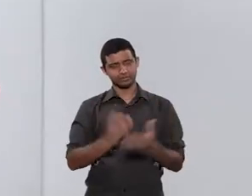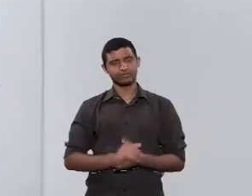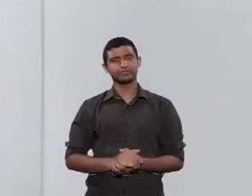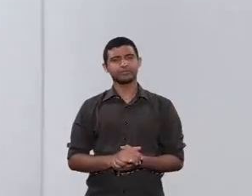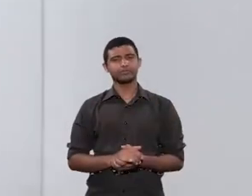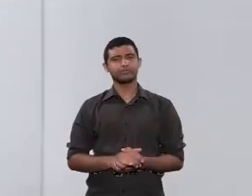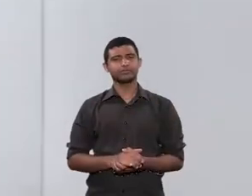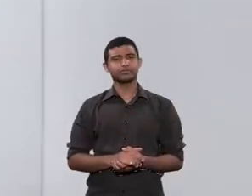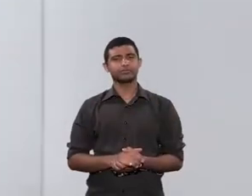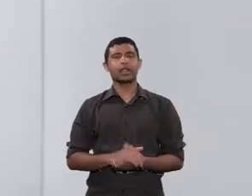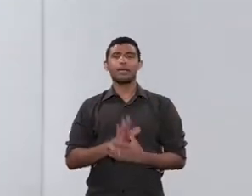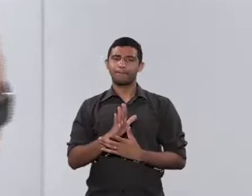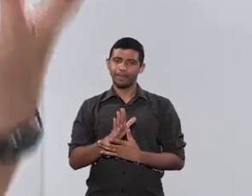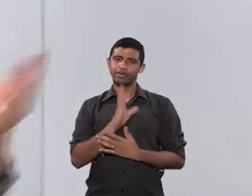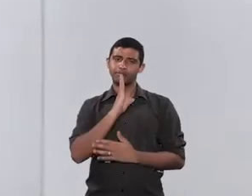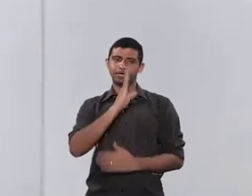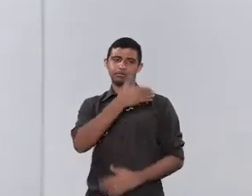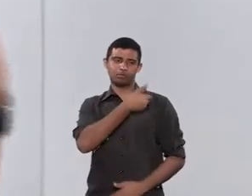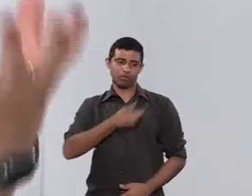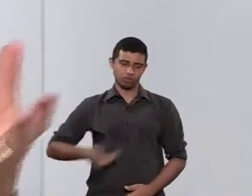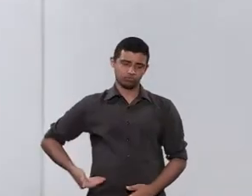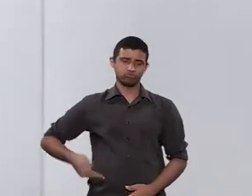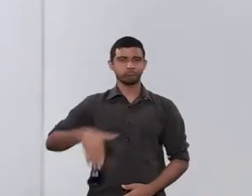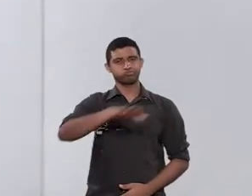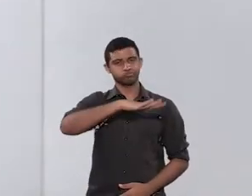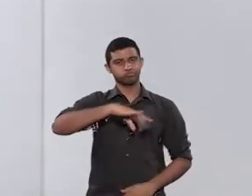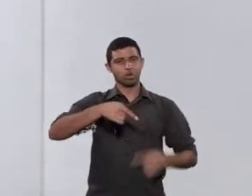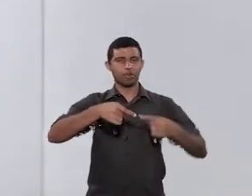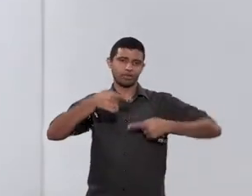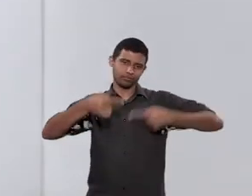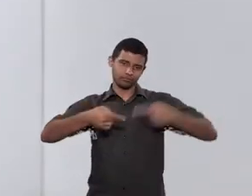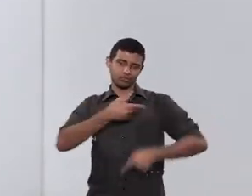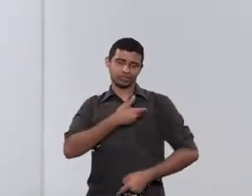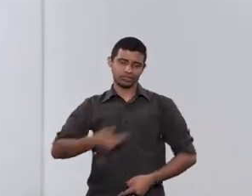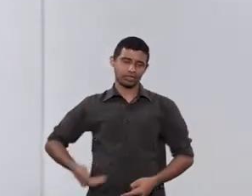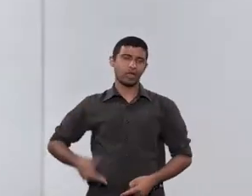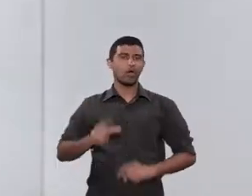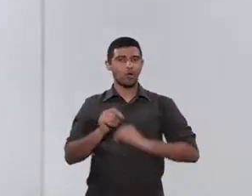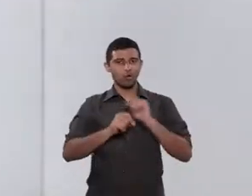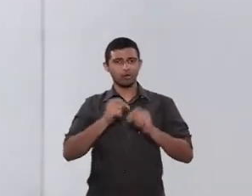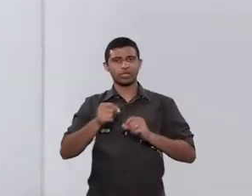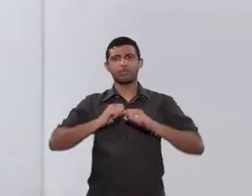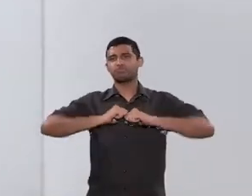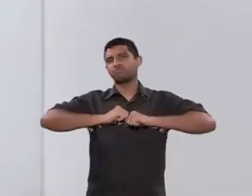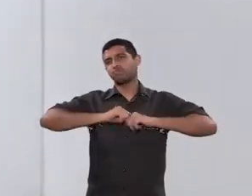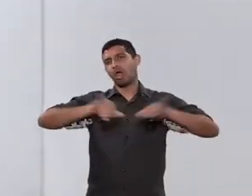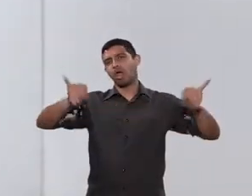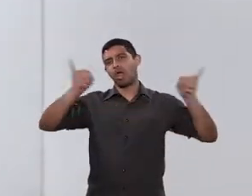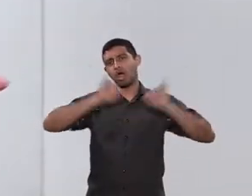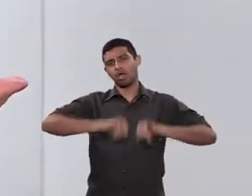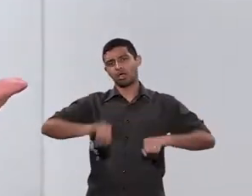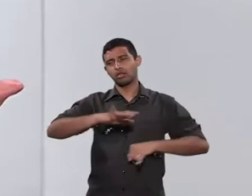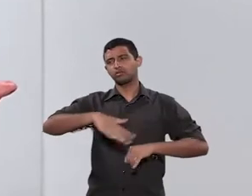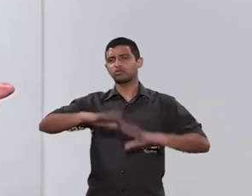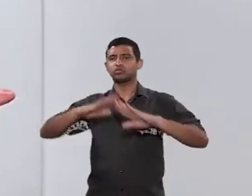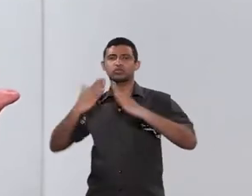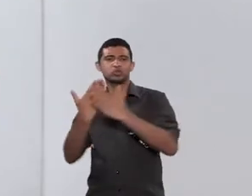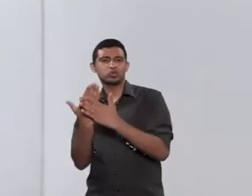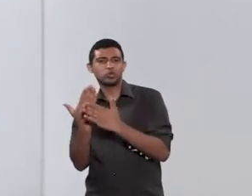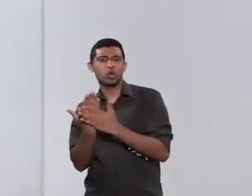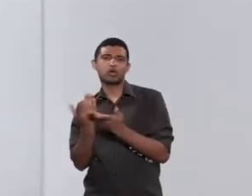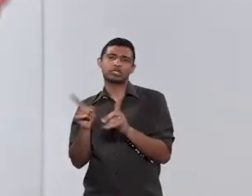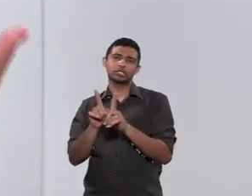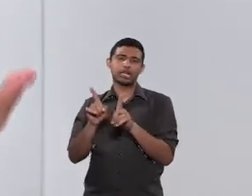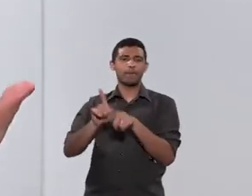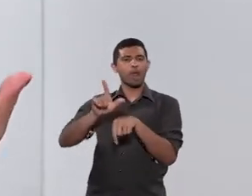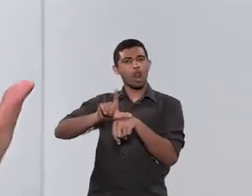E aí cabe, claro, ao poder público, aí são políticas públicas, de levar essa informação para as escolas, para